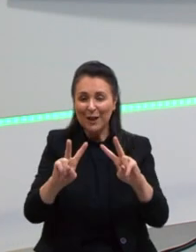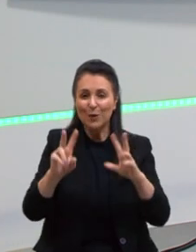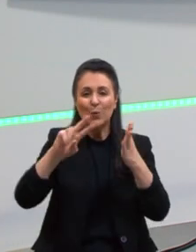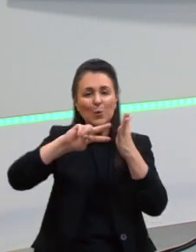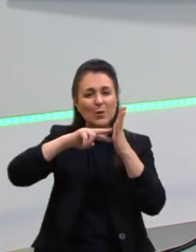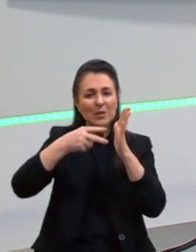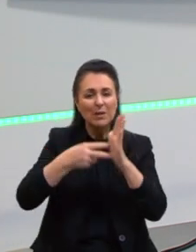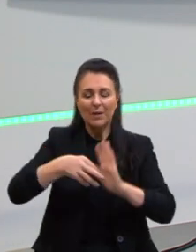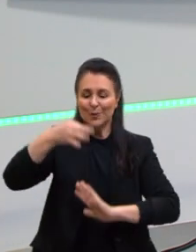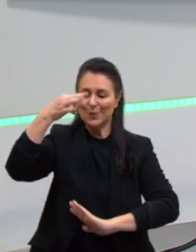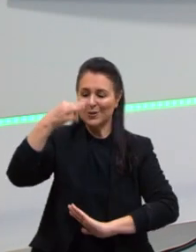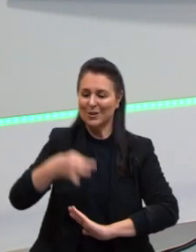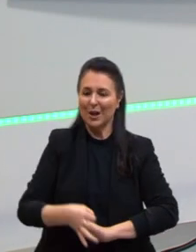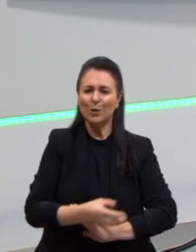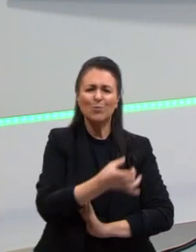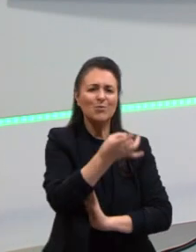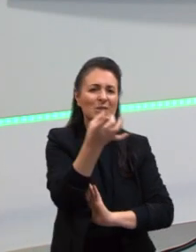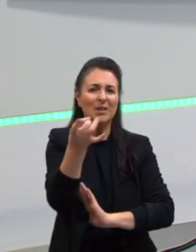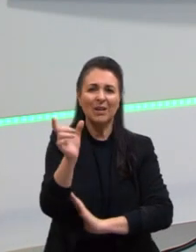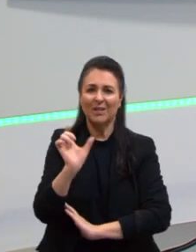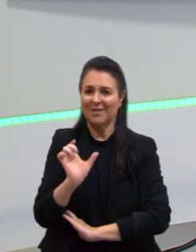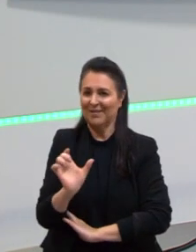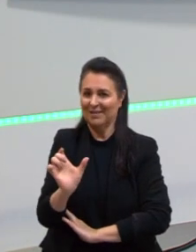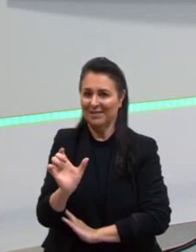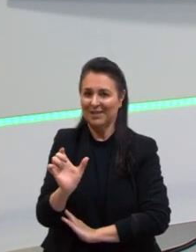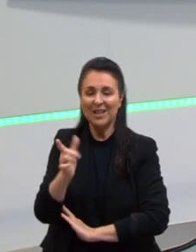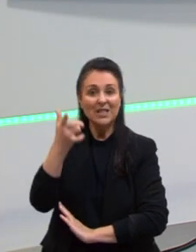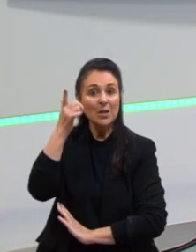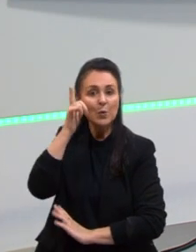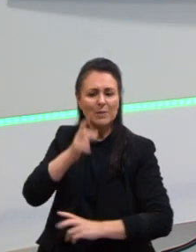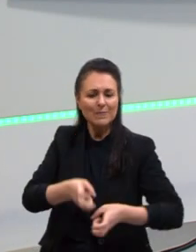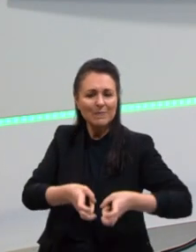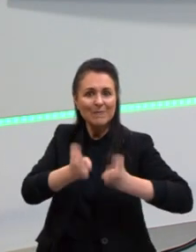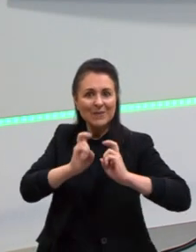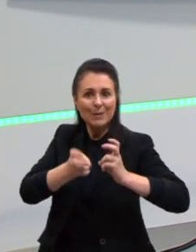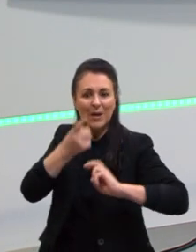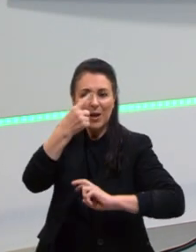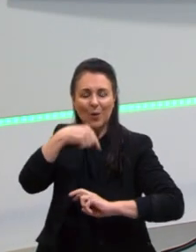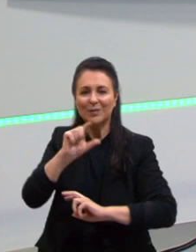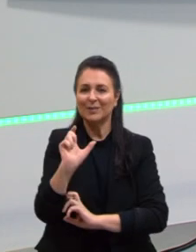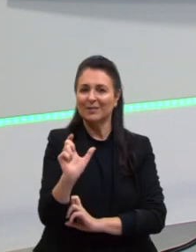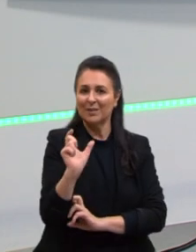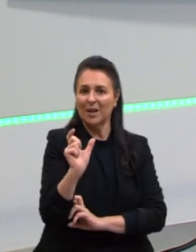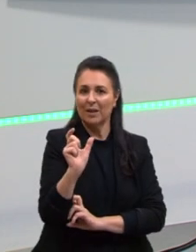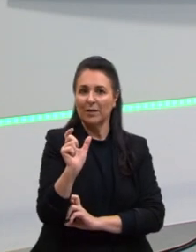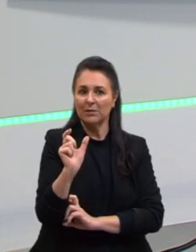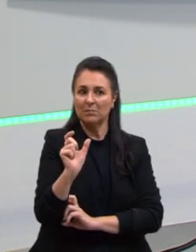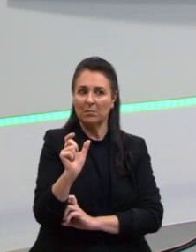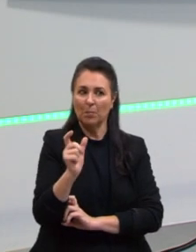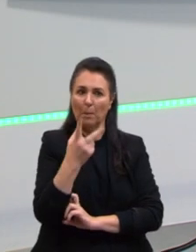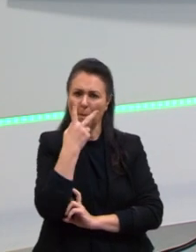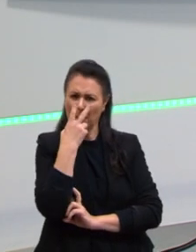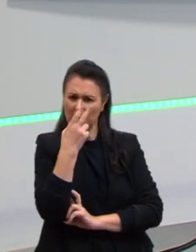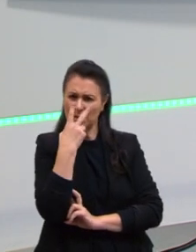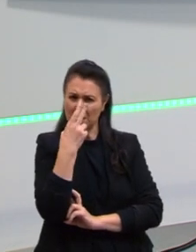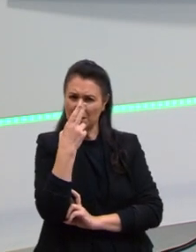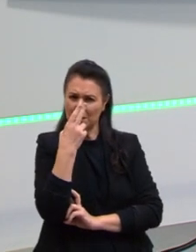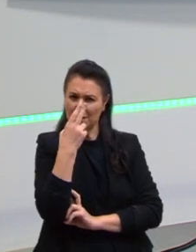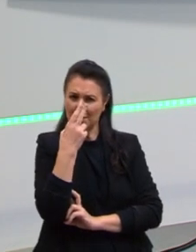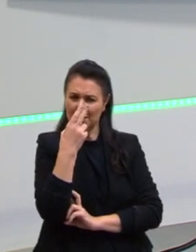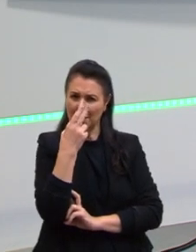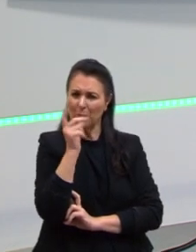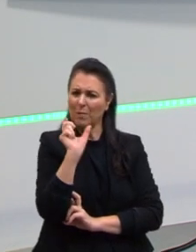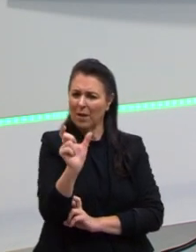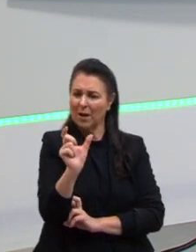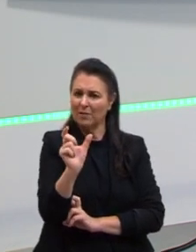de cada palavra e de quem consegue perceber outras palavras vizinhas, outras palavras que